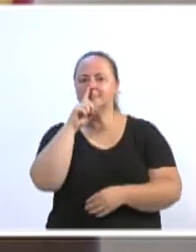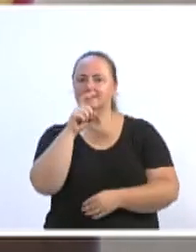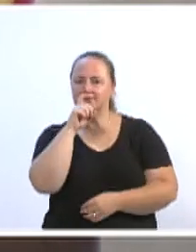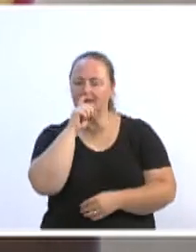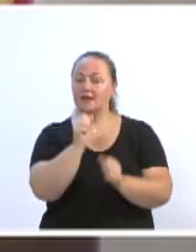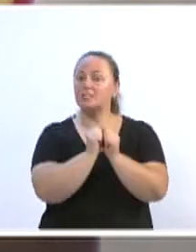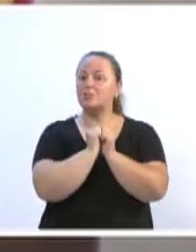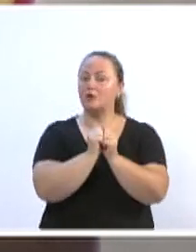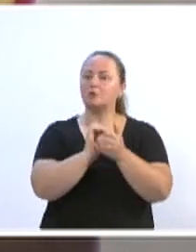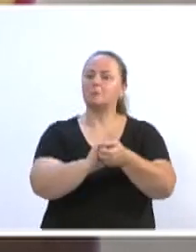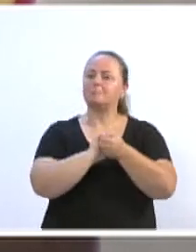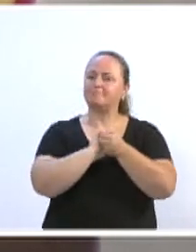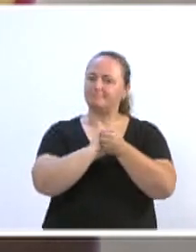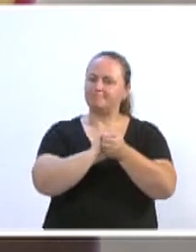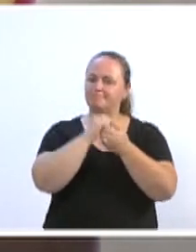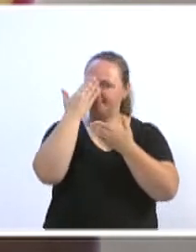nossos cumprimentos a todos. Obrigado. Obrigado.